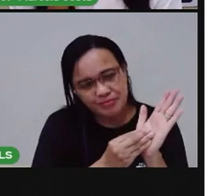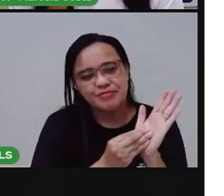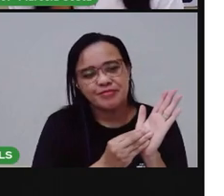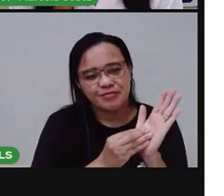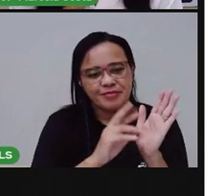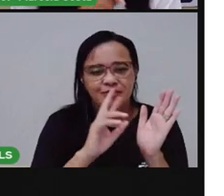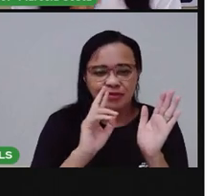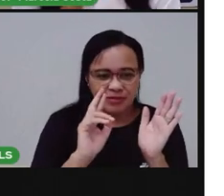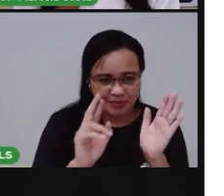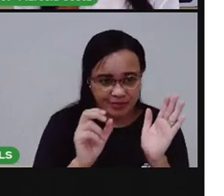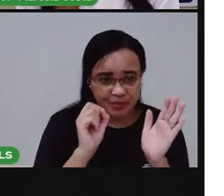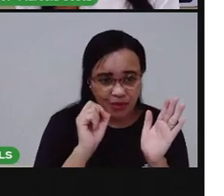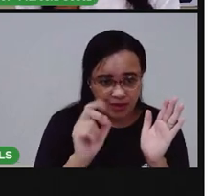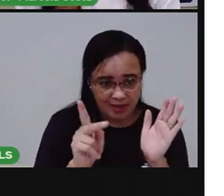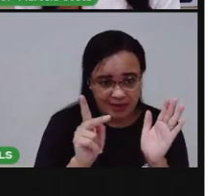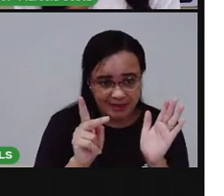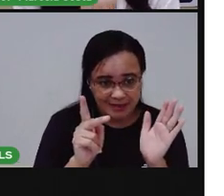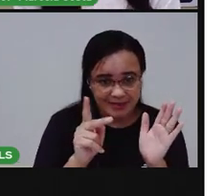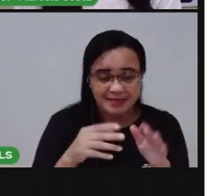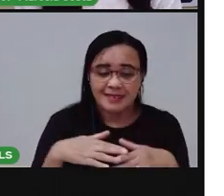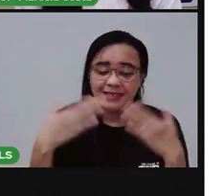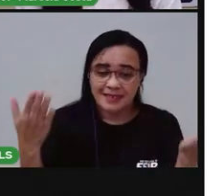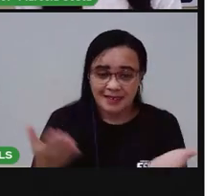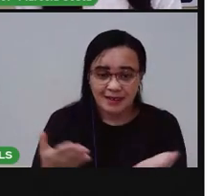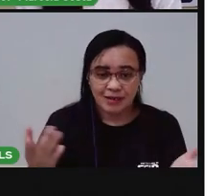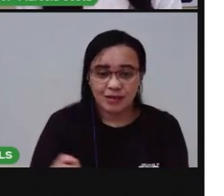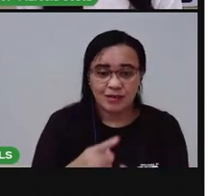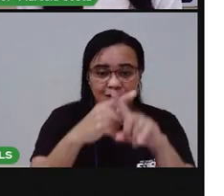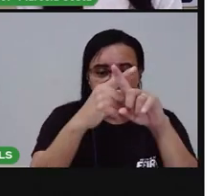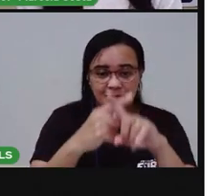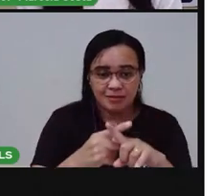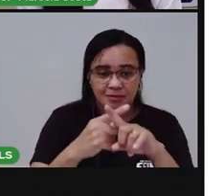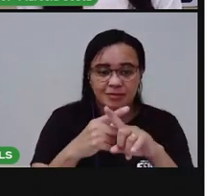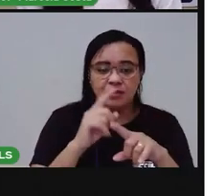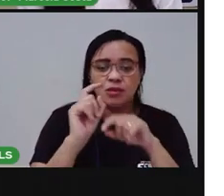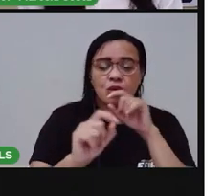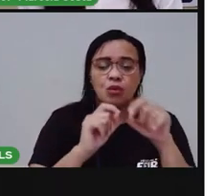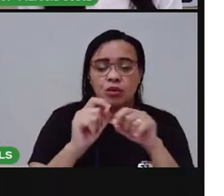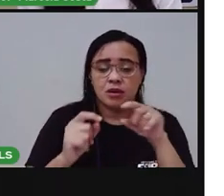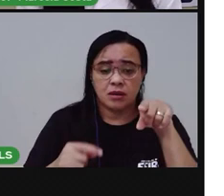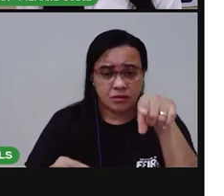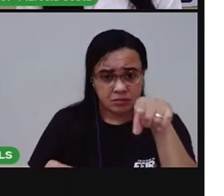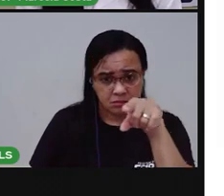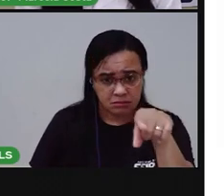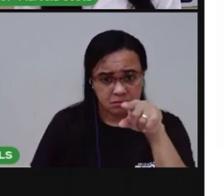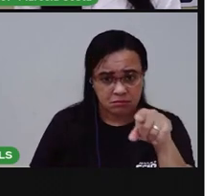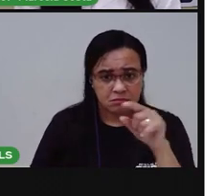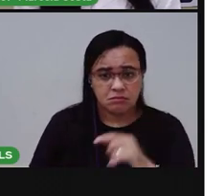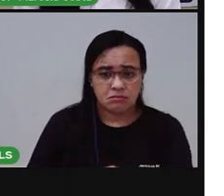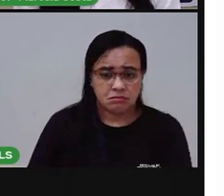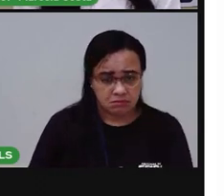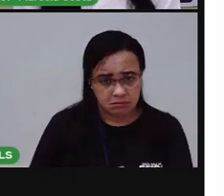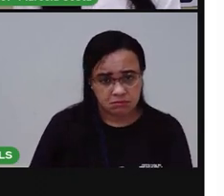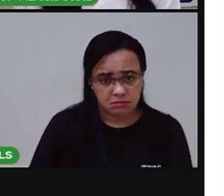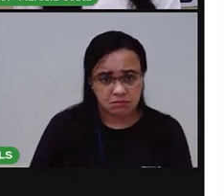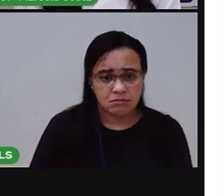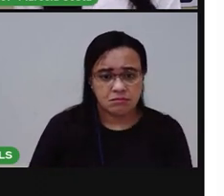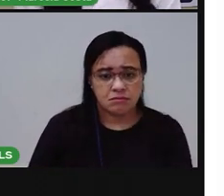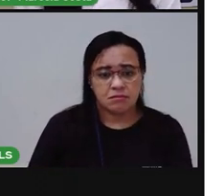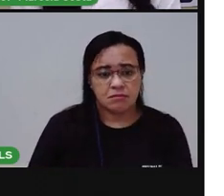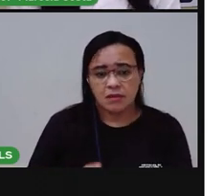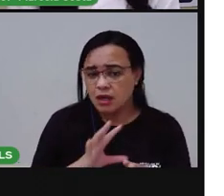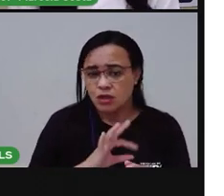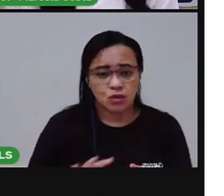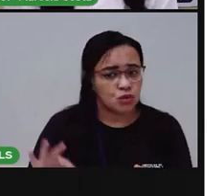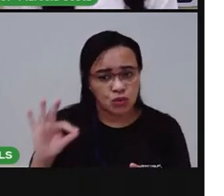Agora, eu tenho um desafio para você. Você vai realizar alguns desses cuidados que a gente viu